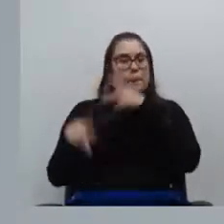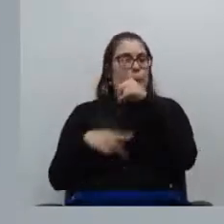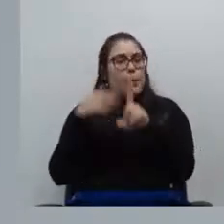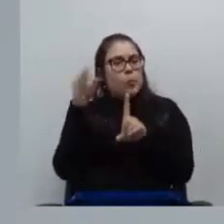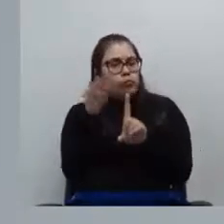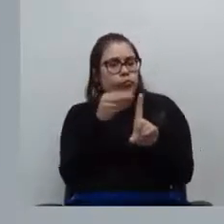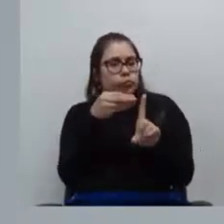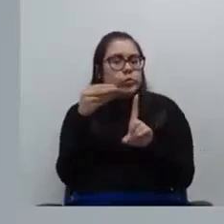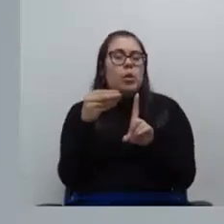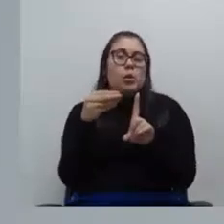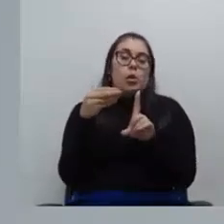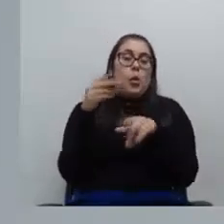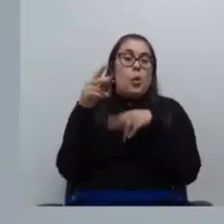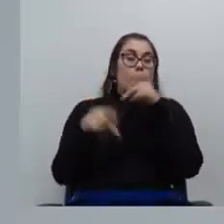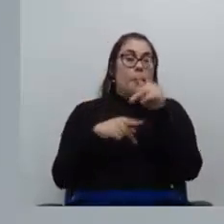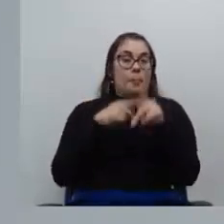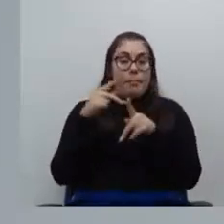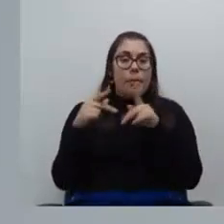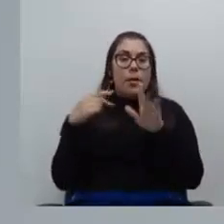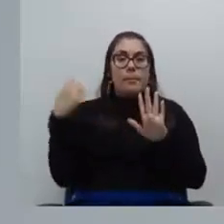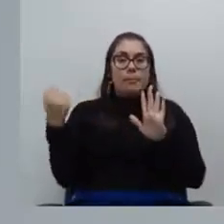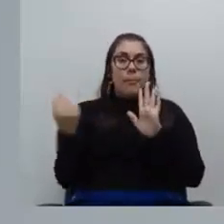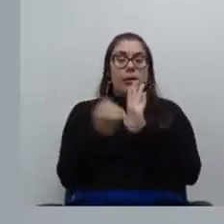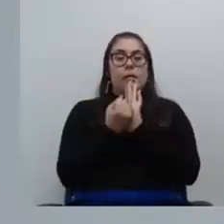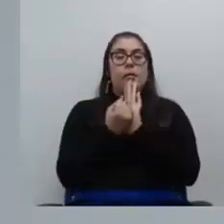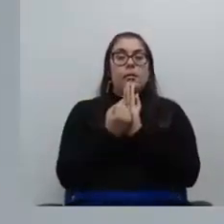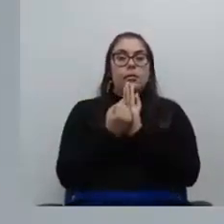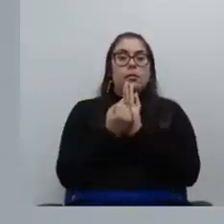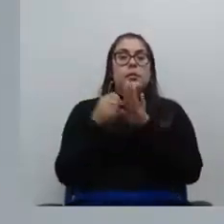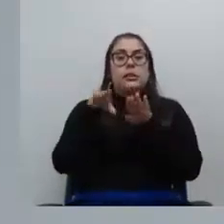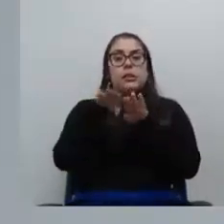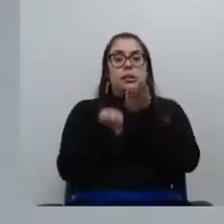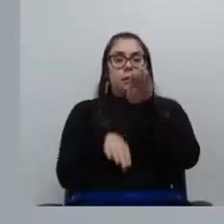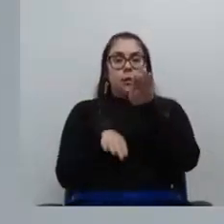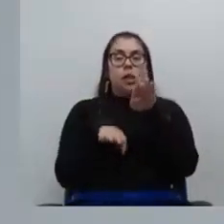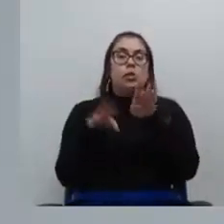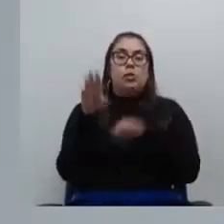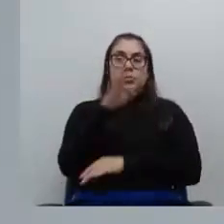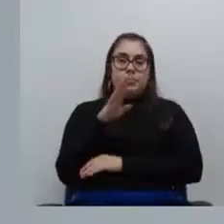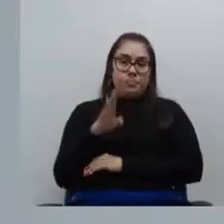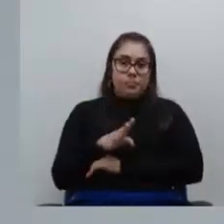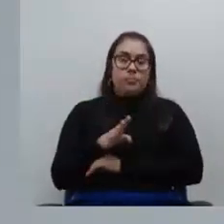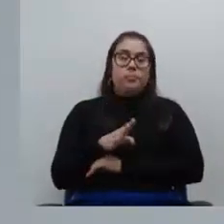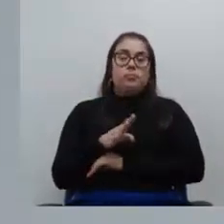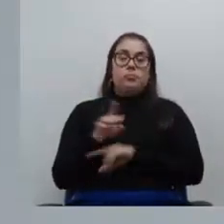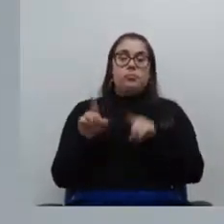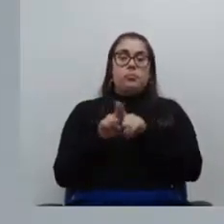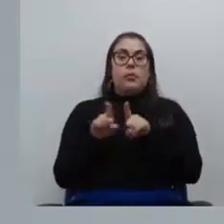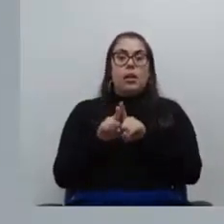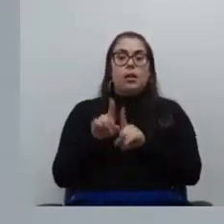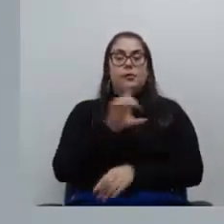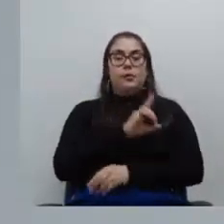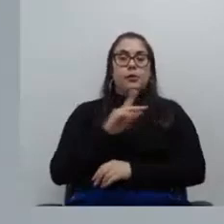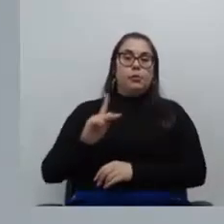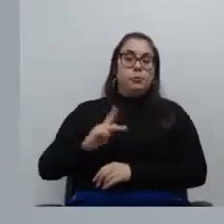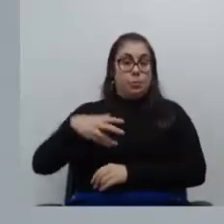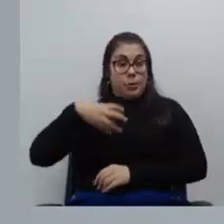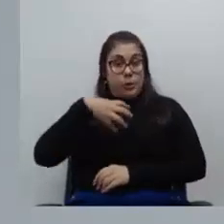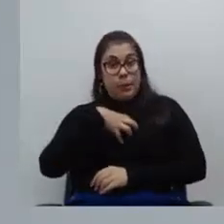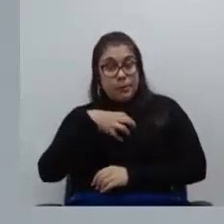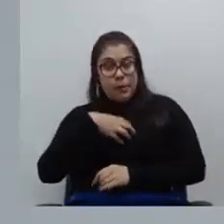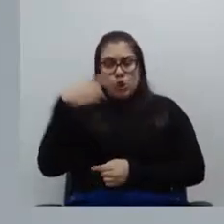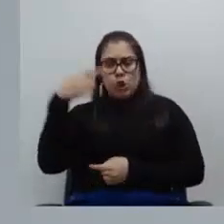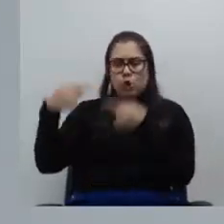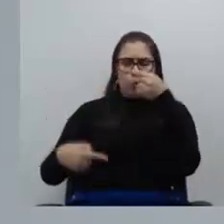num país marcado por tanta desigualdade como o Brasil. E nesse sentido, trago aqui que a própria Defensoria Pública da Bahia, quando discute a